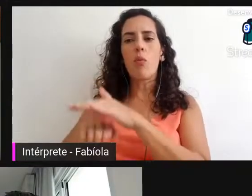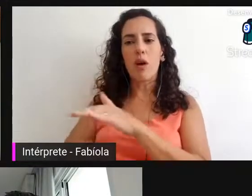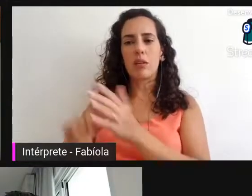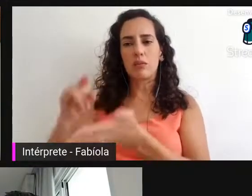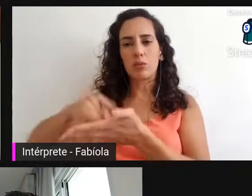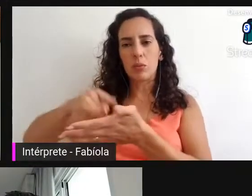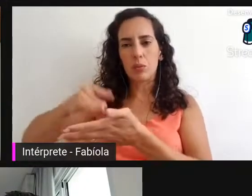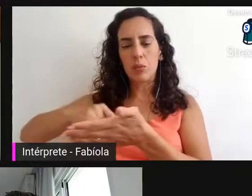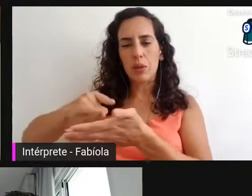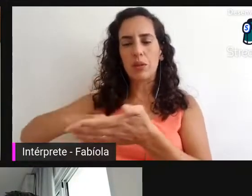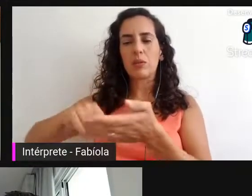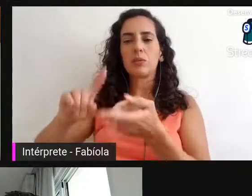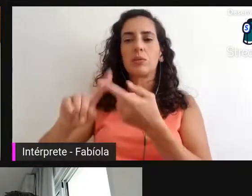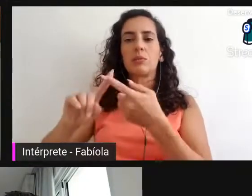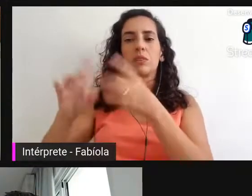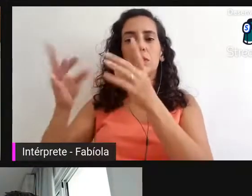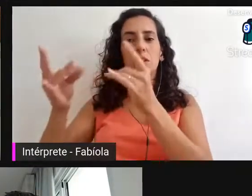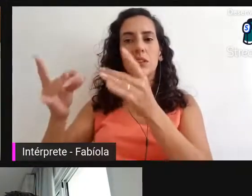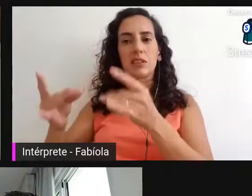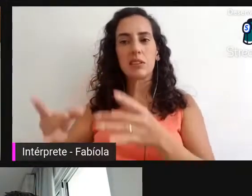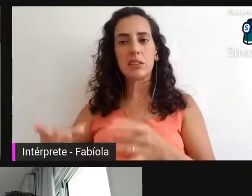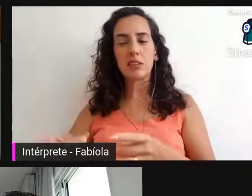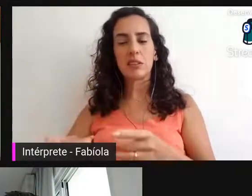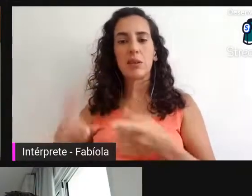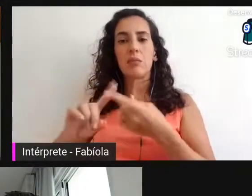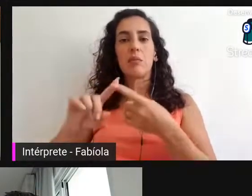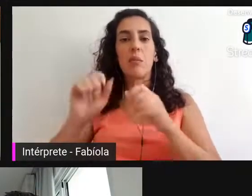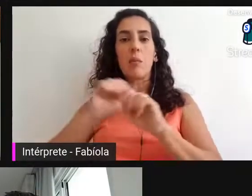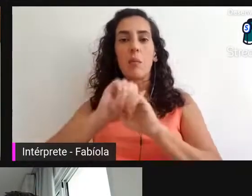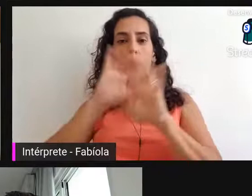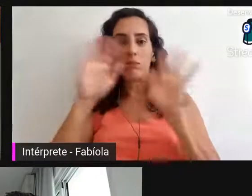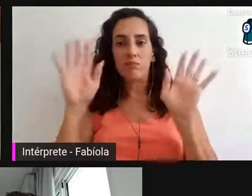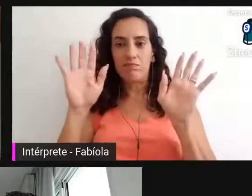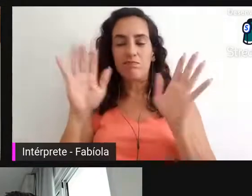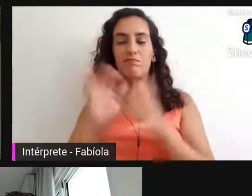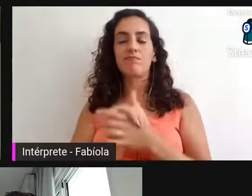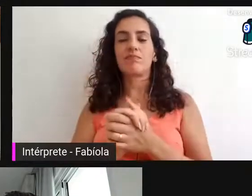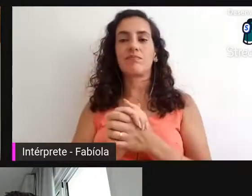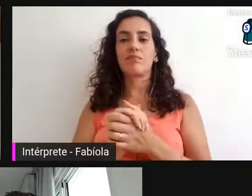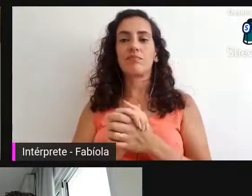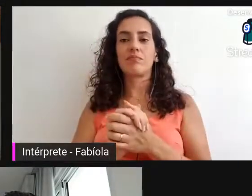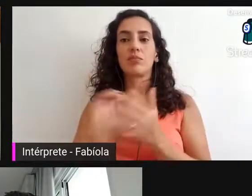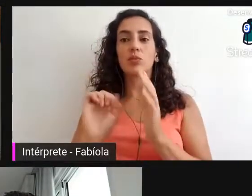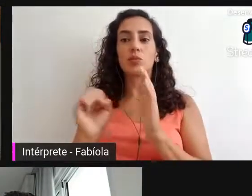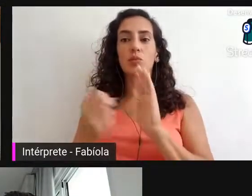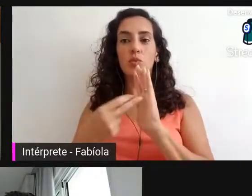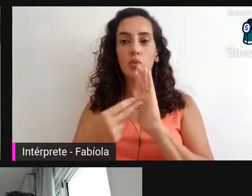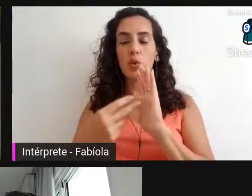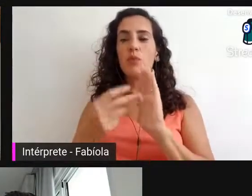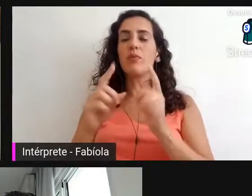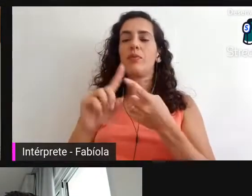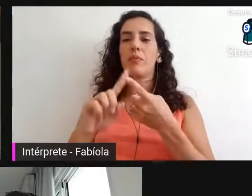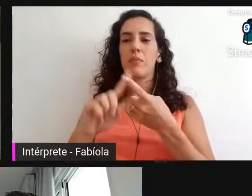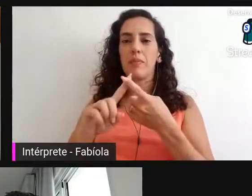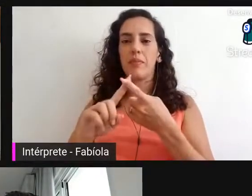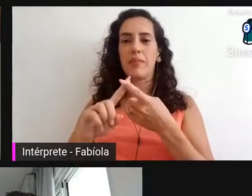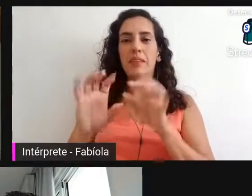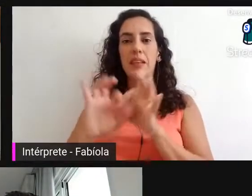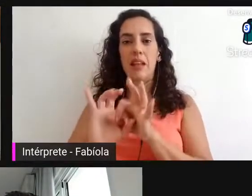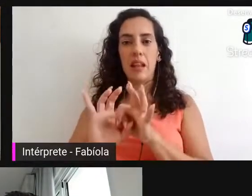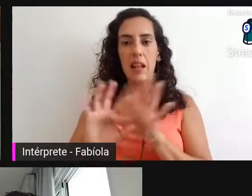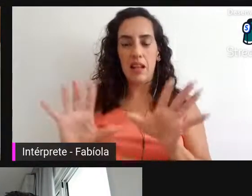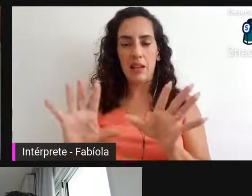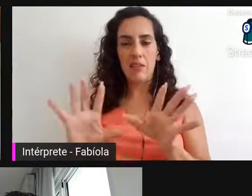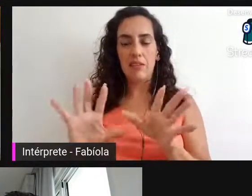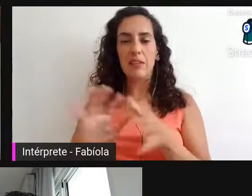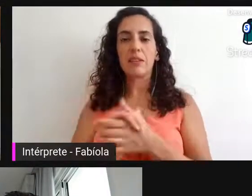de descrição, acesso e transparência ativa, software livre e cadeia de custódia digital arquivística, e preservação